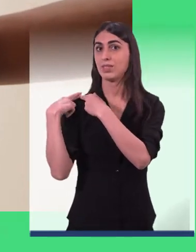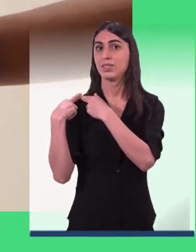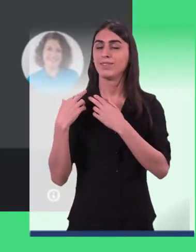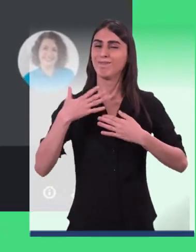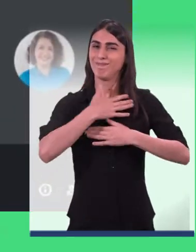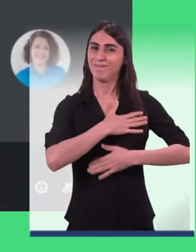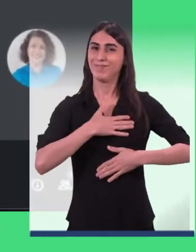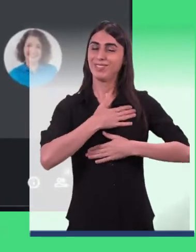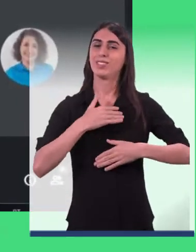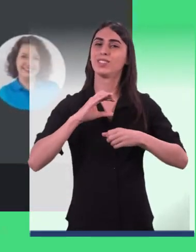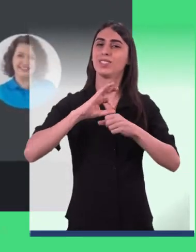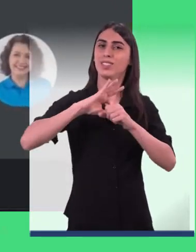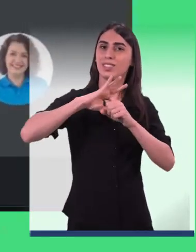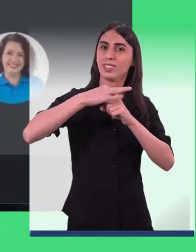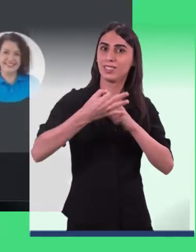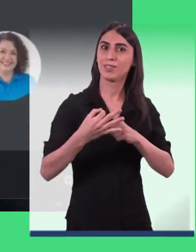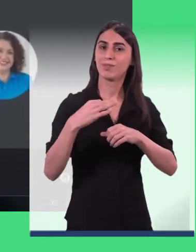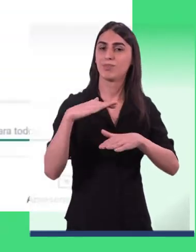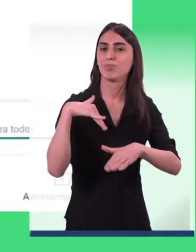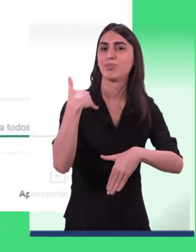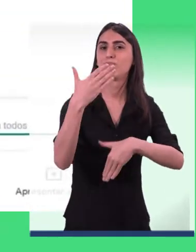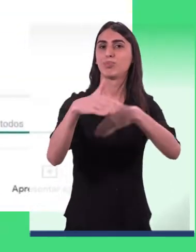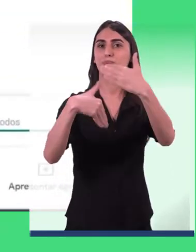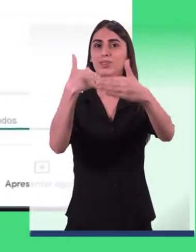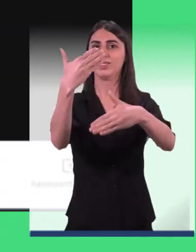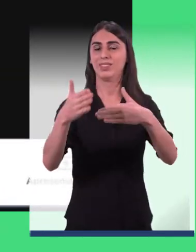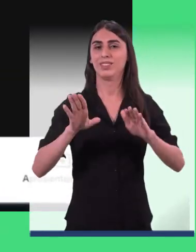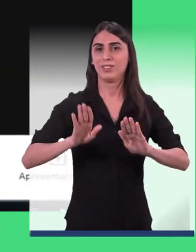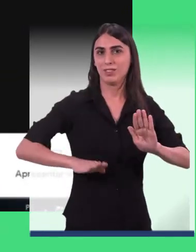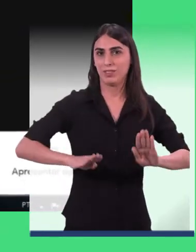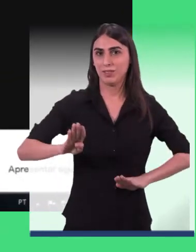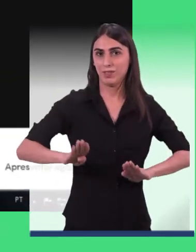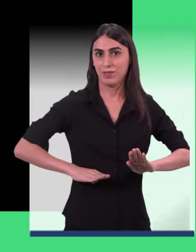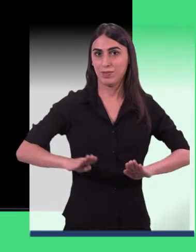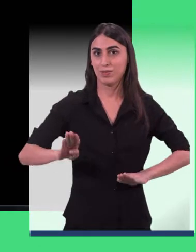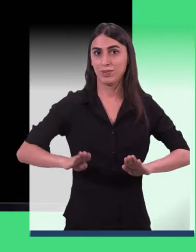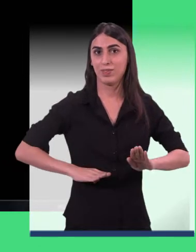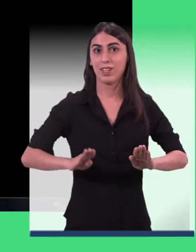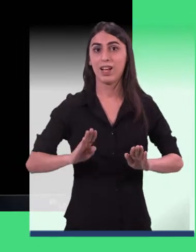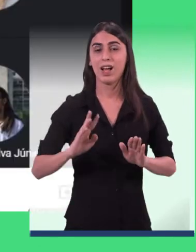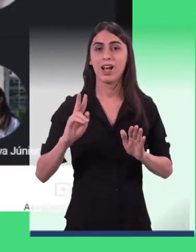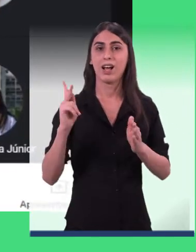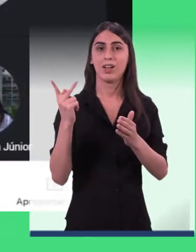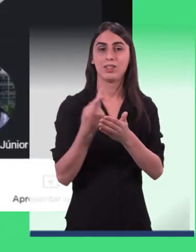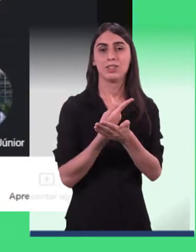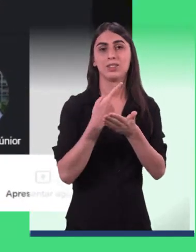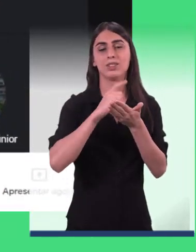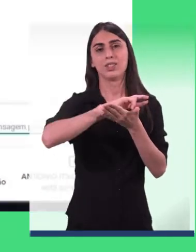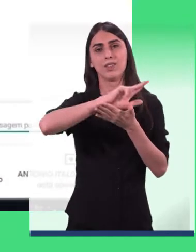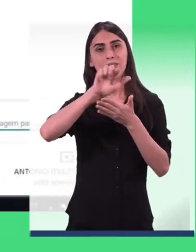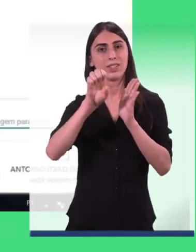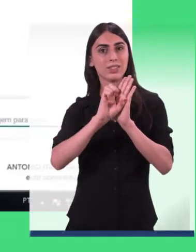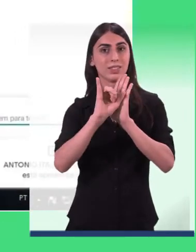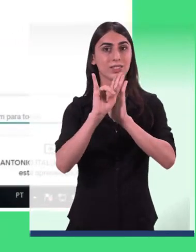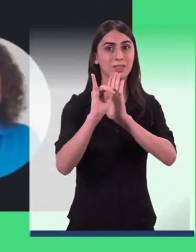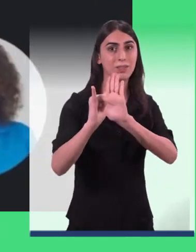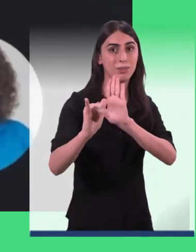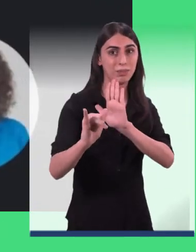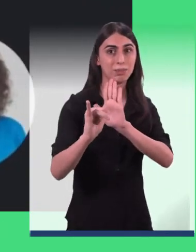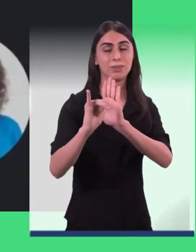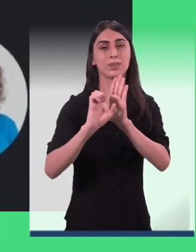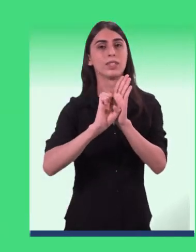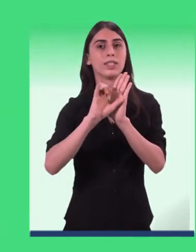satisfação de ver a extensão acontecer por meio dos nossos servidores, no decorrer do ano a PROEC lançou diversos